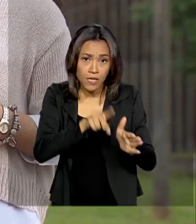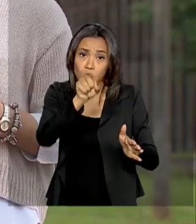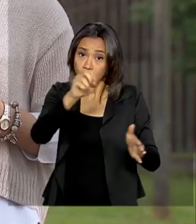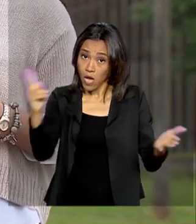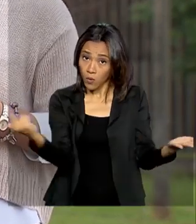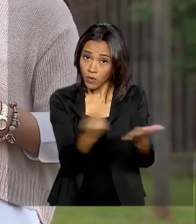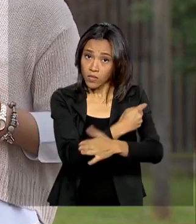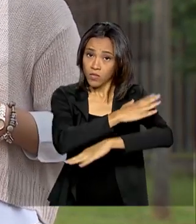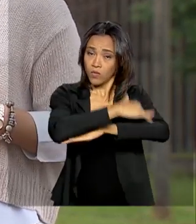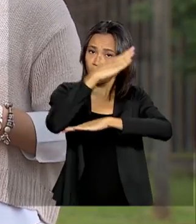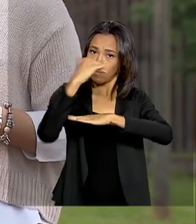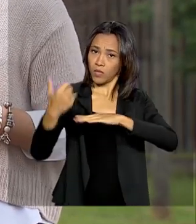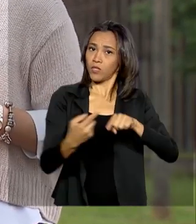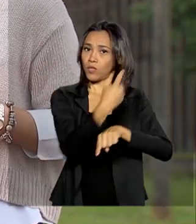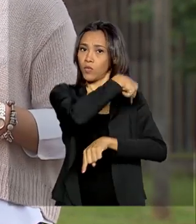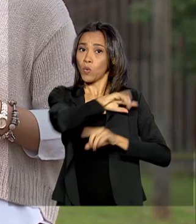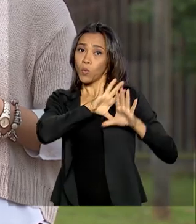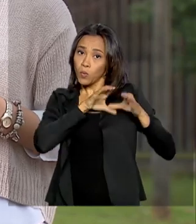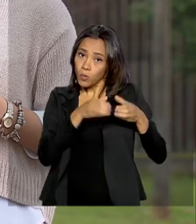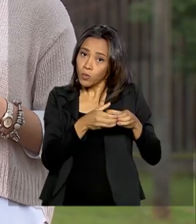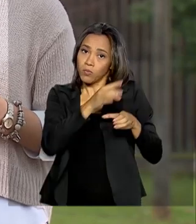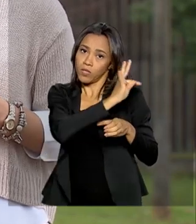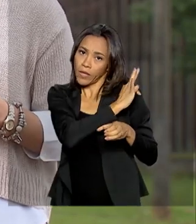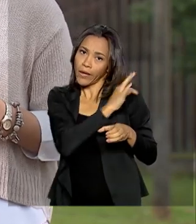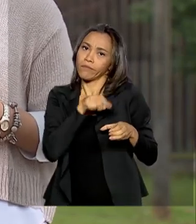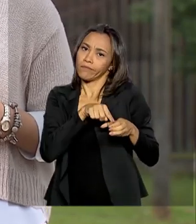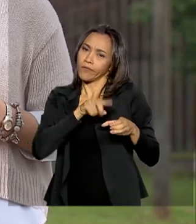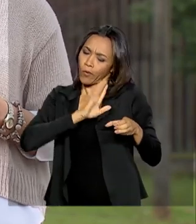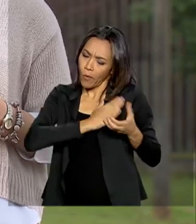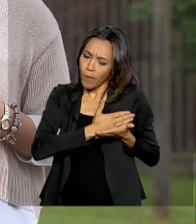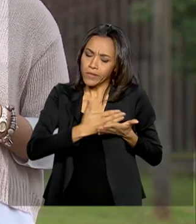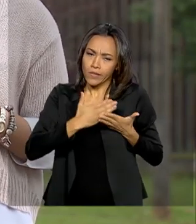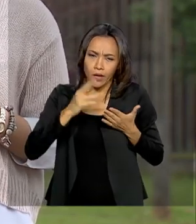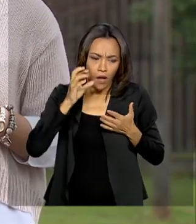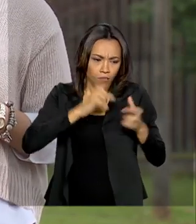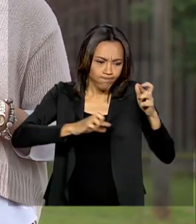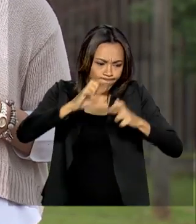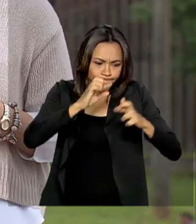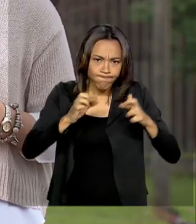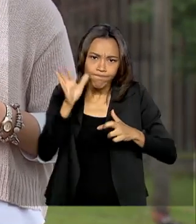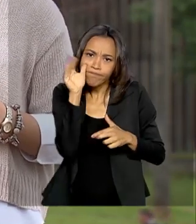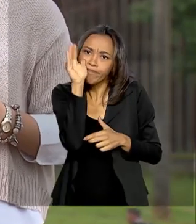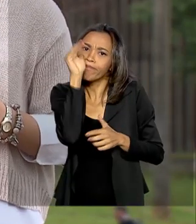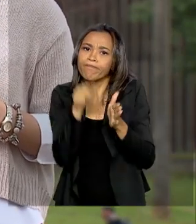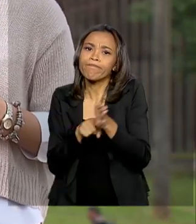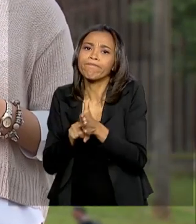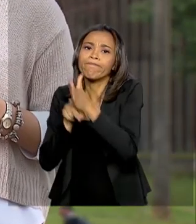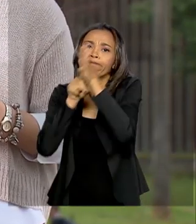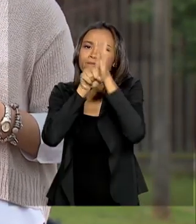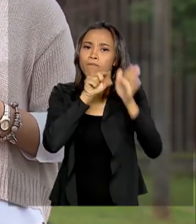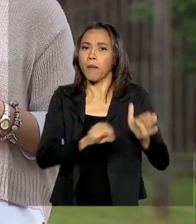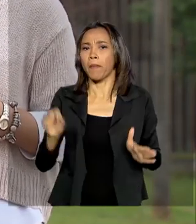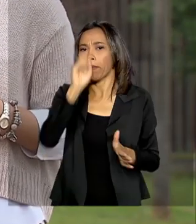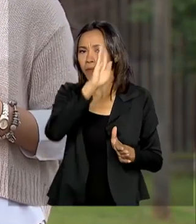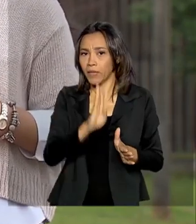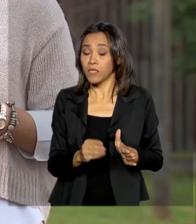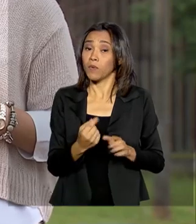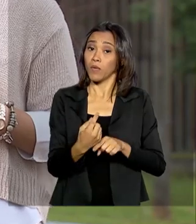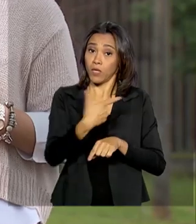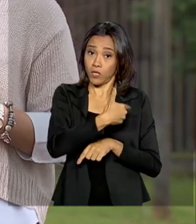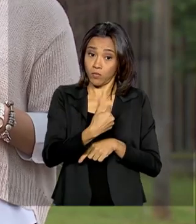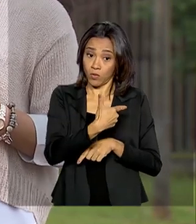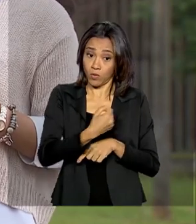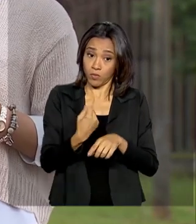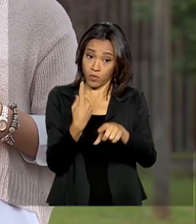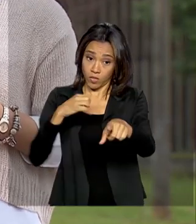Brumadinho, técnicos da agência começaram a vistoriar barragens pelo país. Em 2019, 274